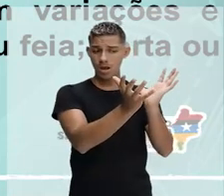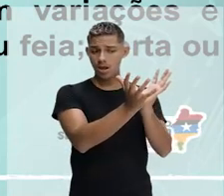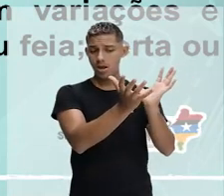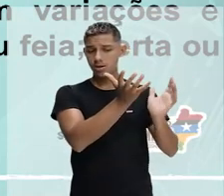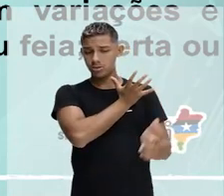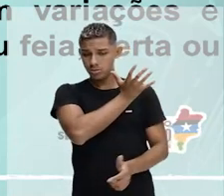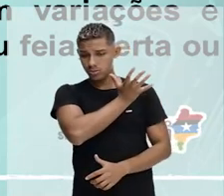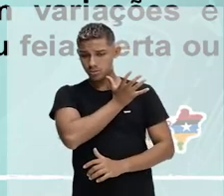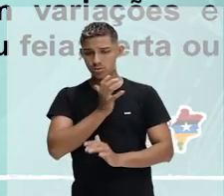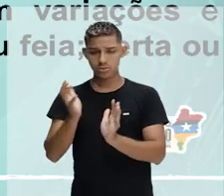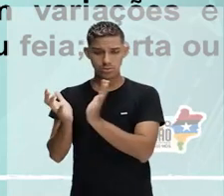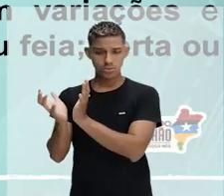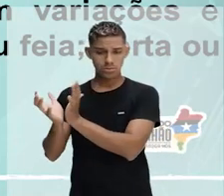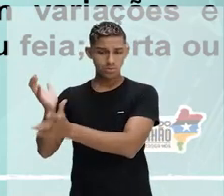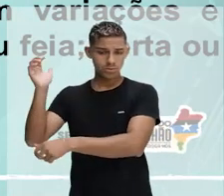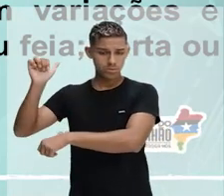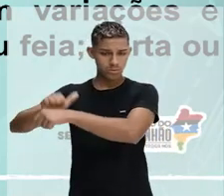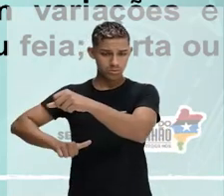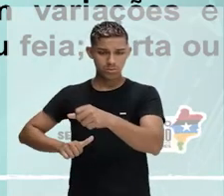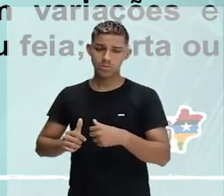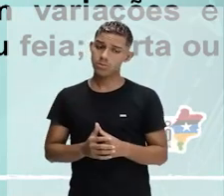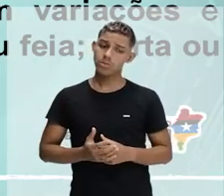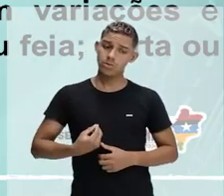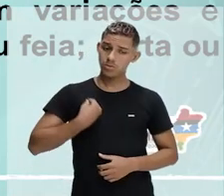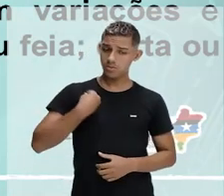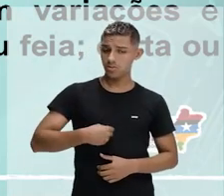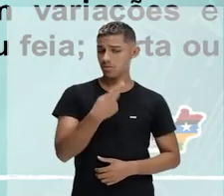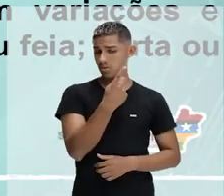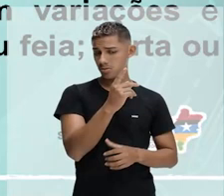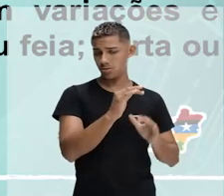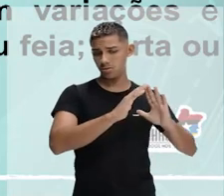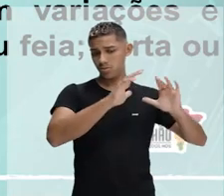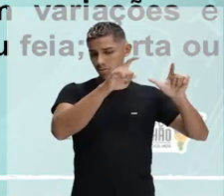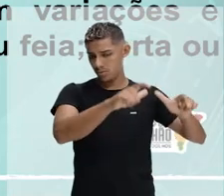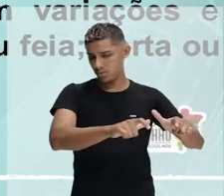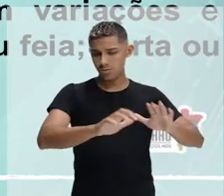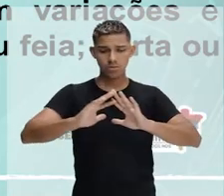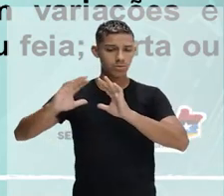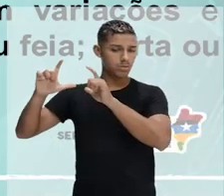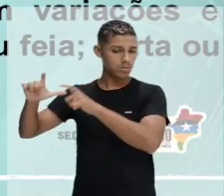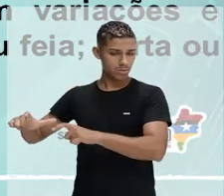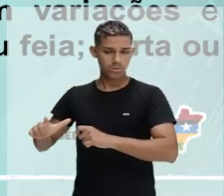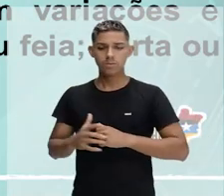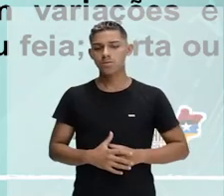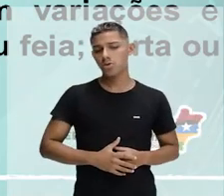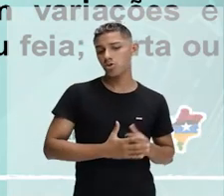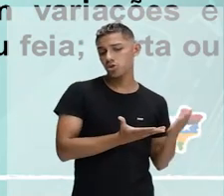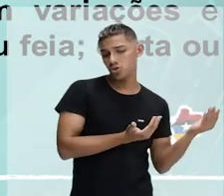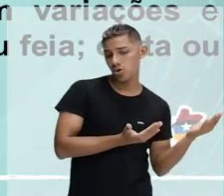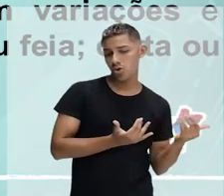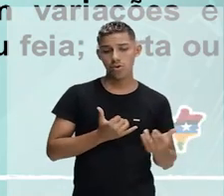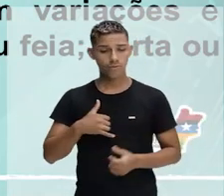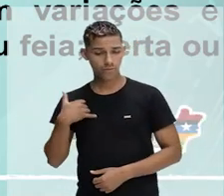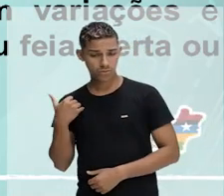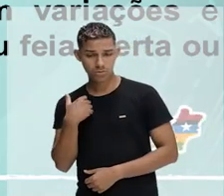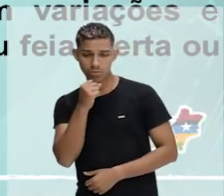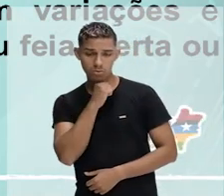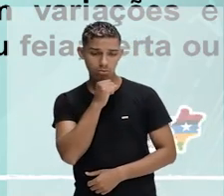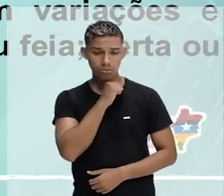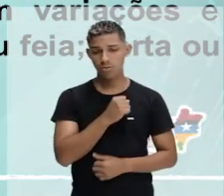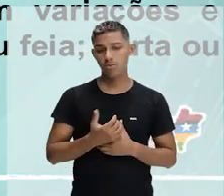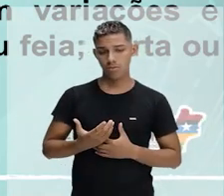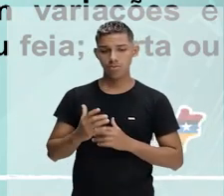mais pobres, os que moram nesta ou naquela região, jovens e idosos, os cristãos, os budistas,